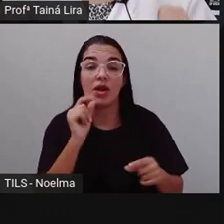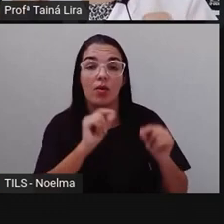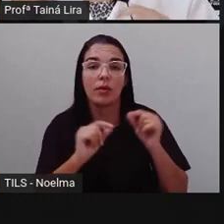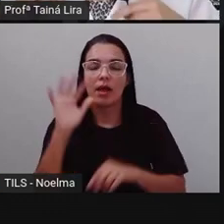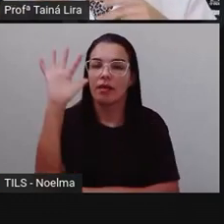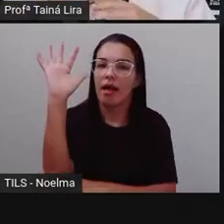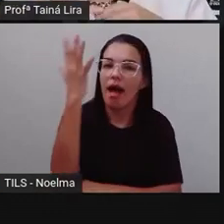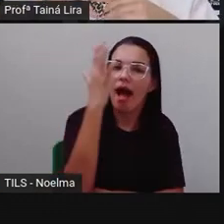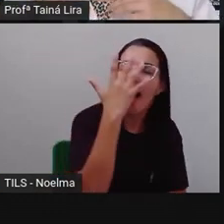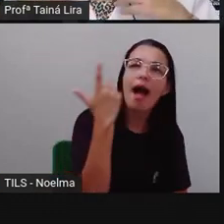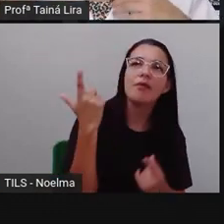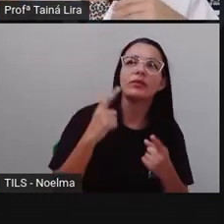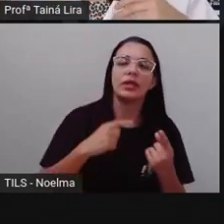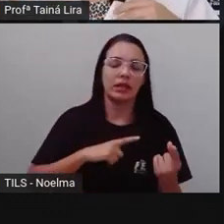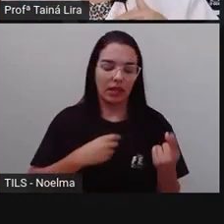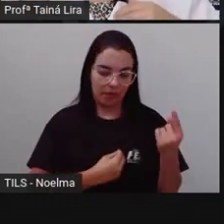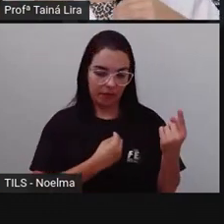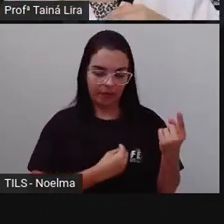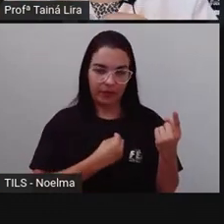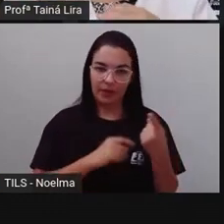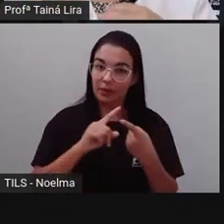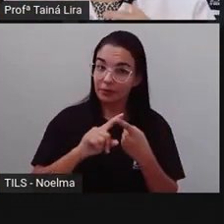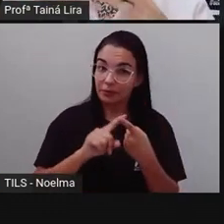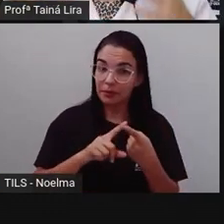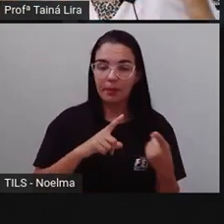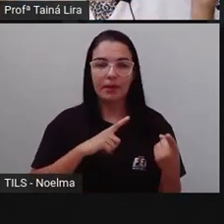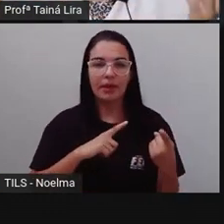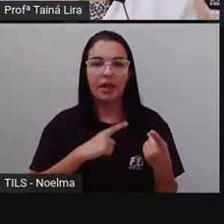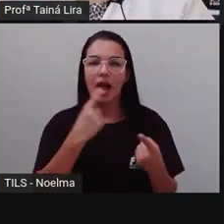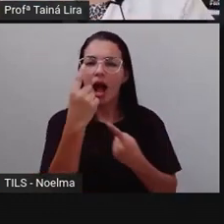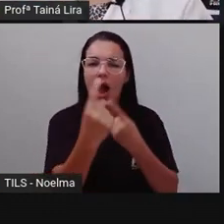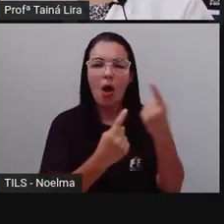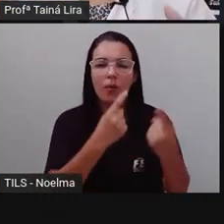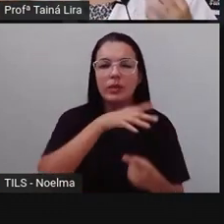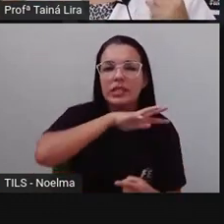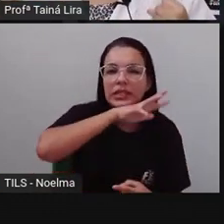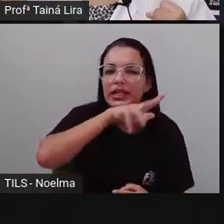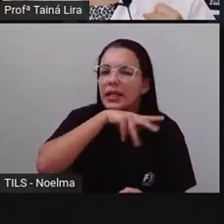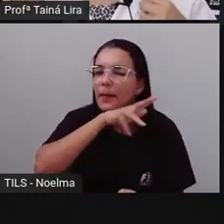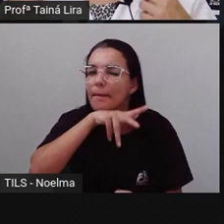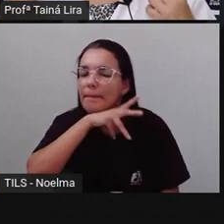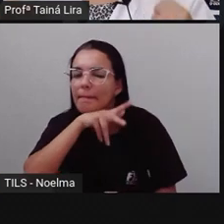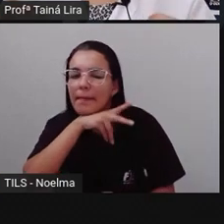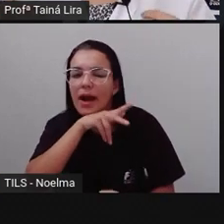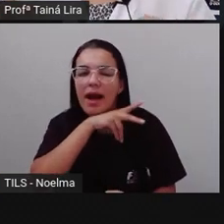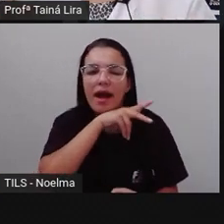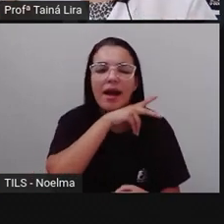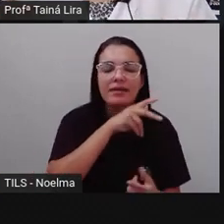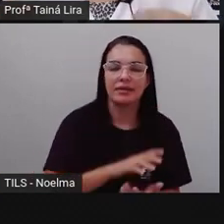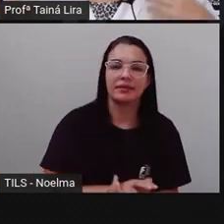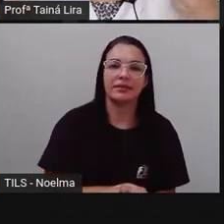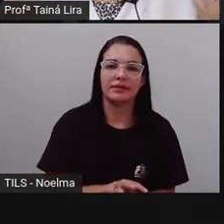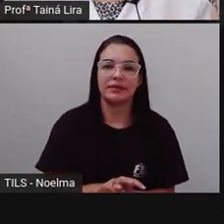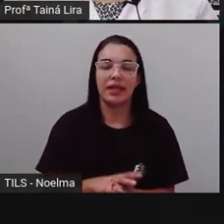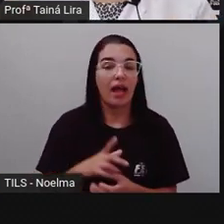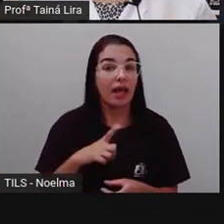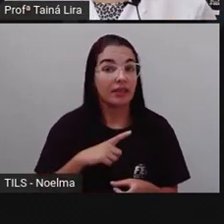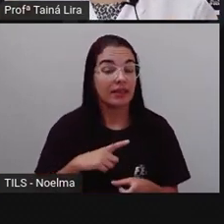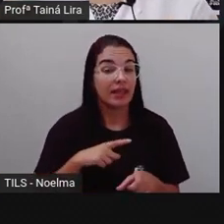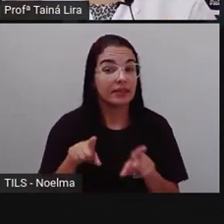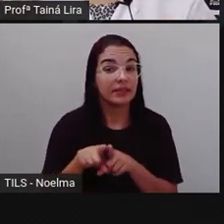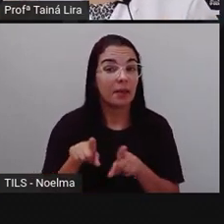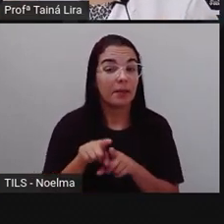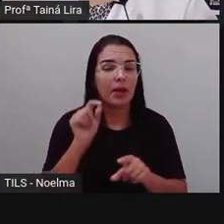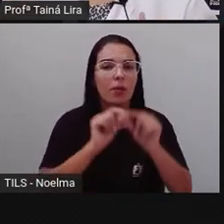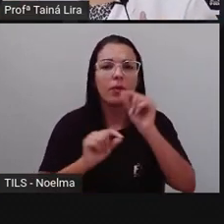da árvore, né? Vocês notaram ali, Que tinha também alguns animais, Na história, não é verdade? E tinha também